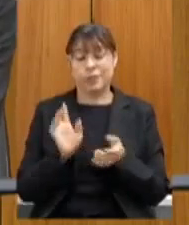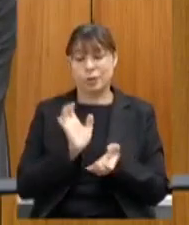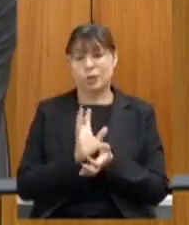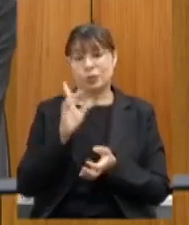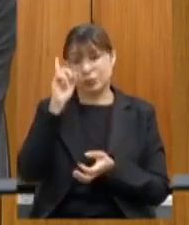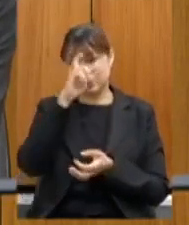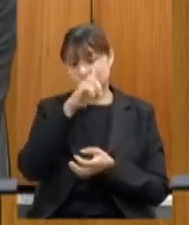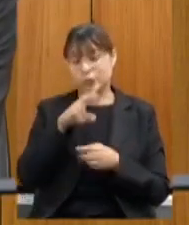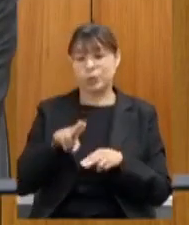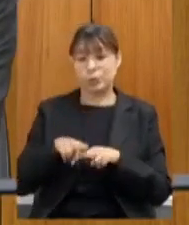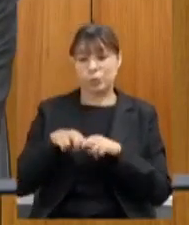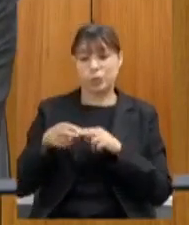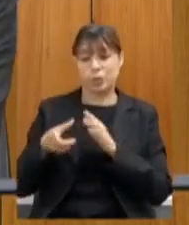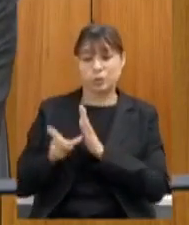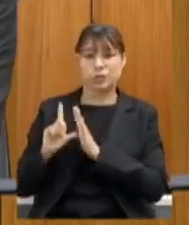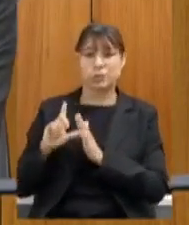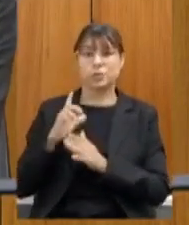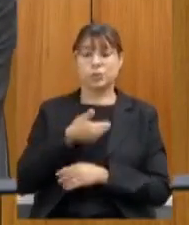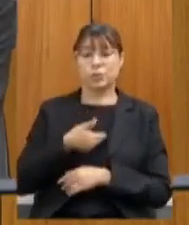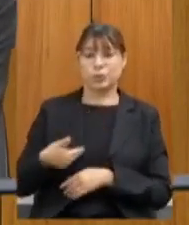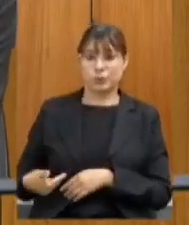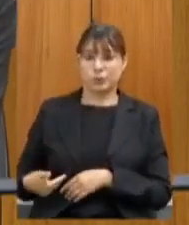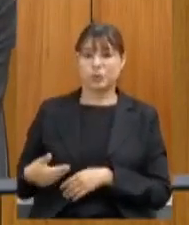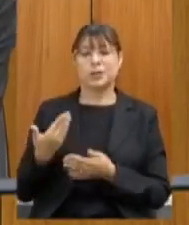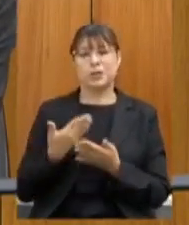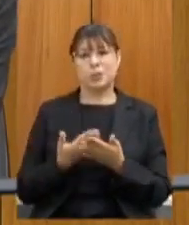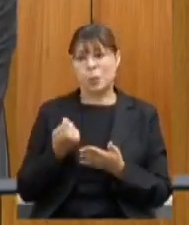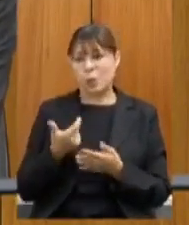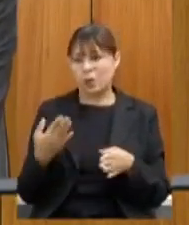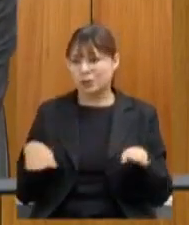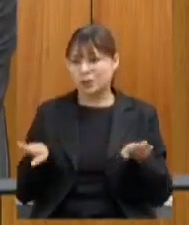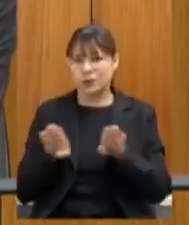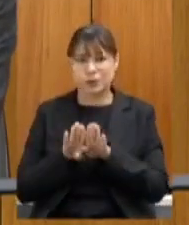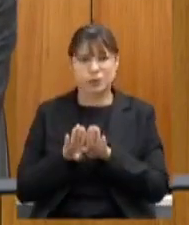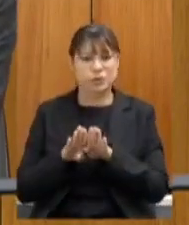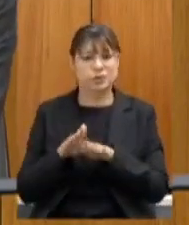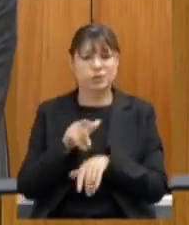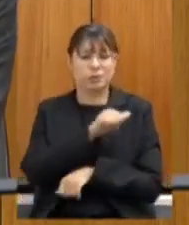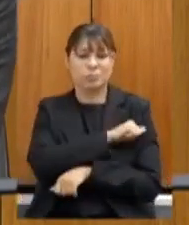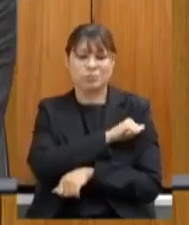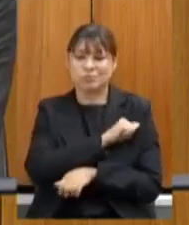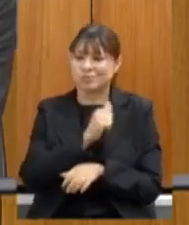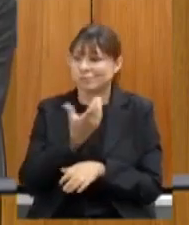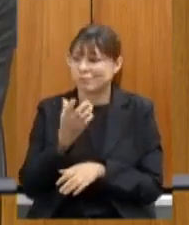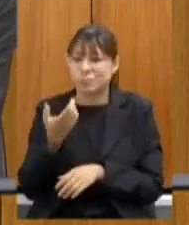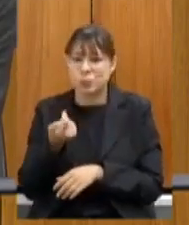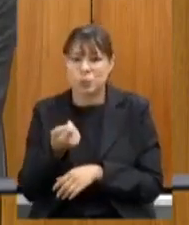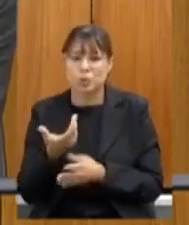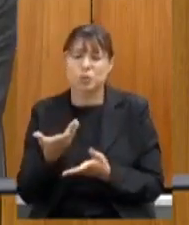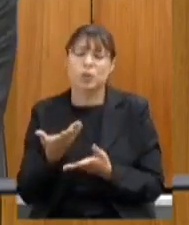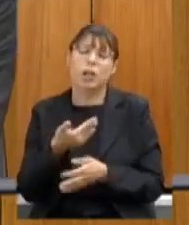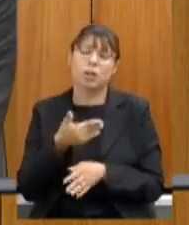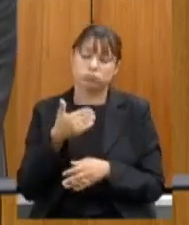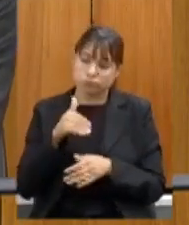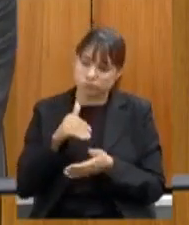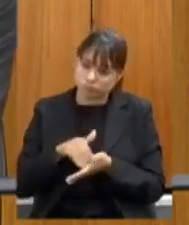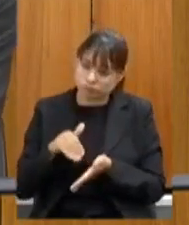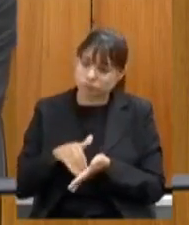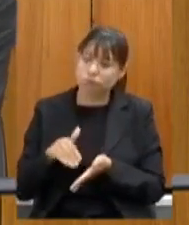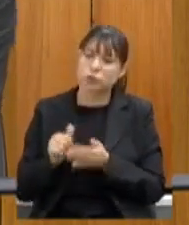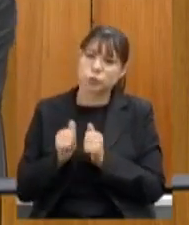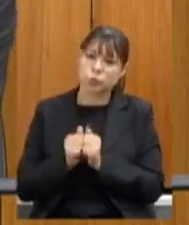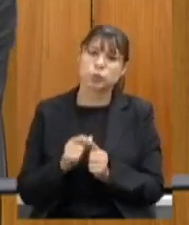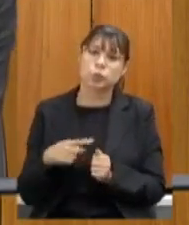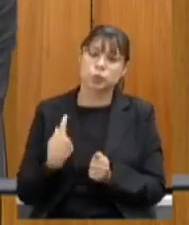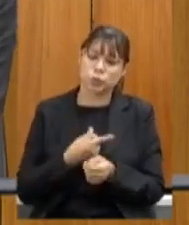deixada pelo governo anterior escolas que estavam praticamente fechando sem alunos e a secretaria comprou essa briga